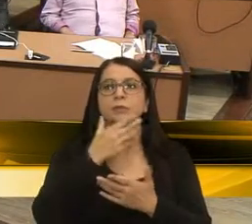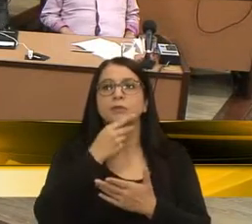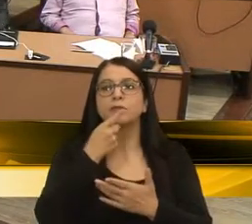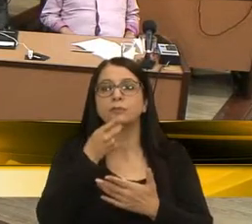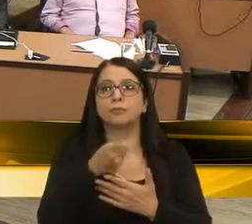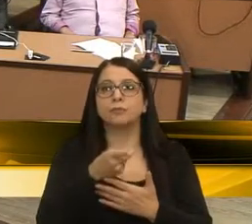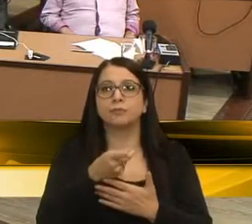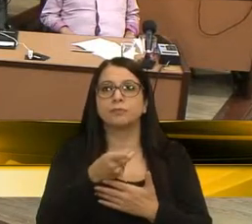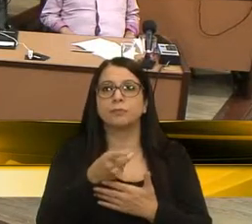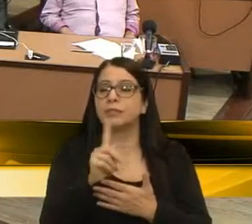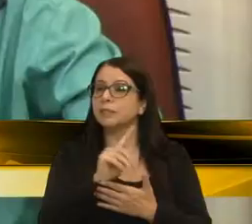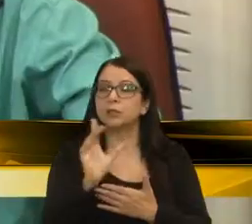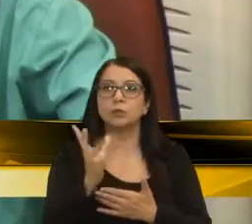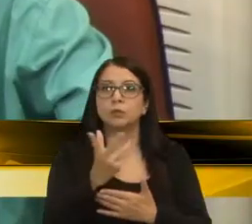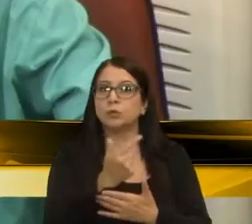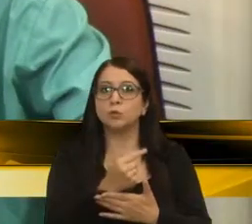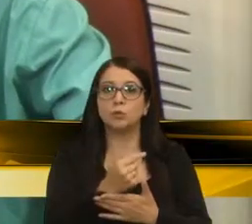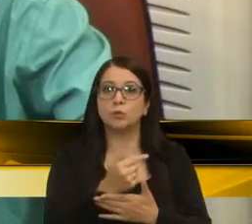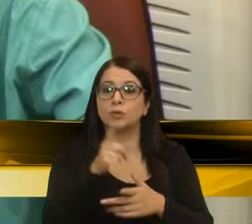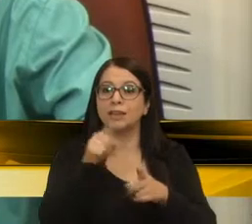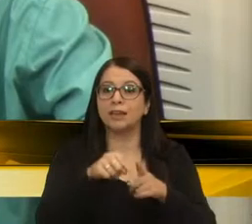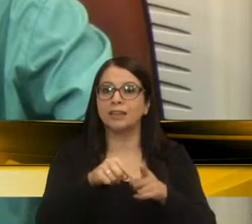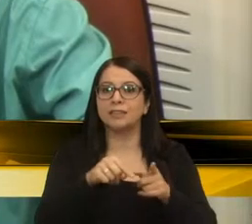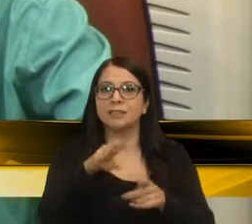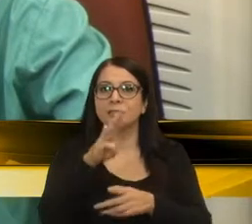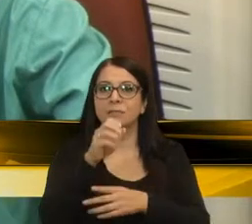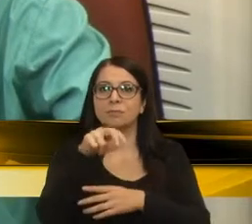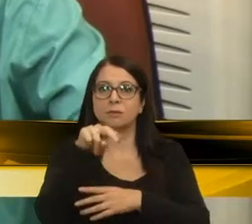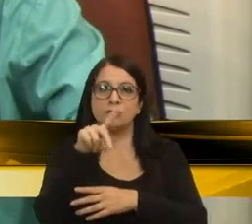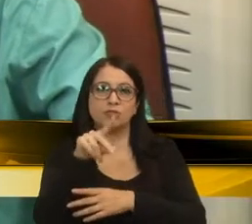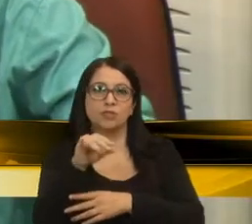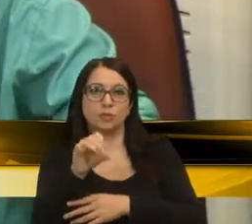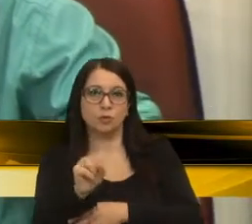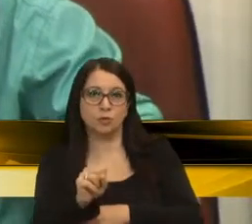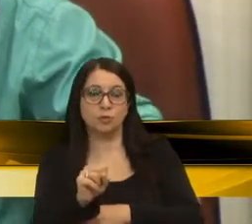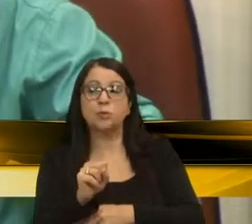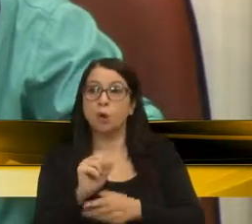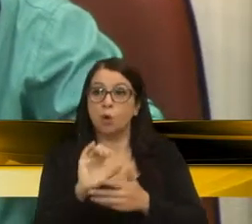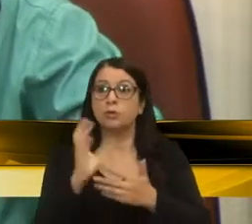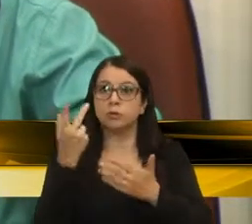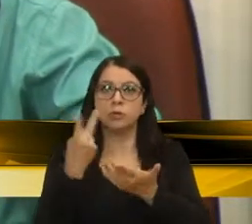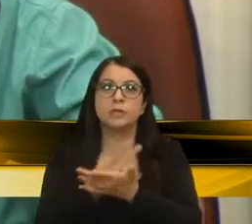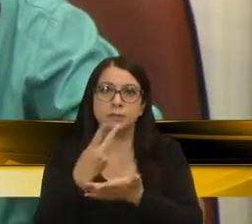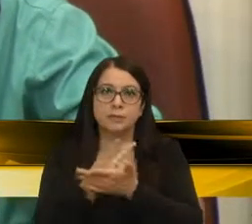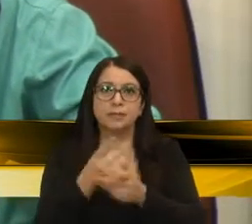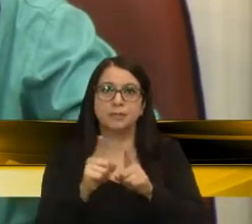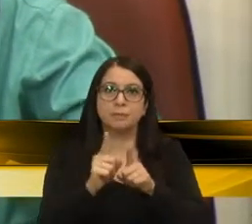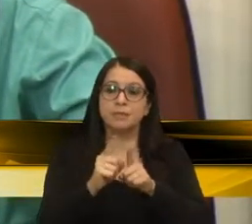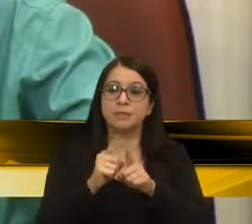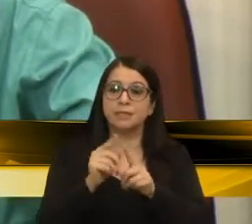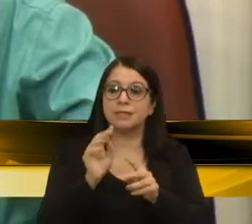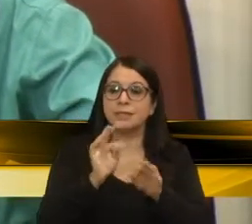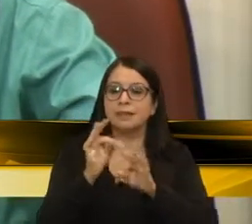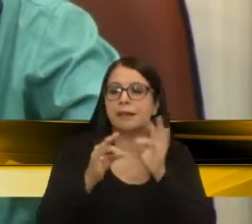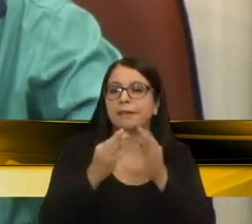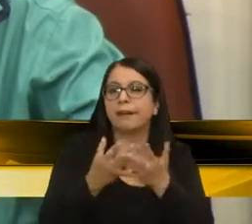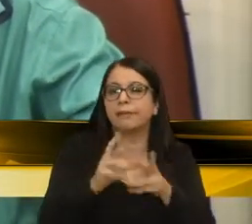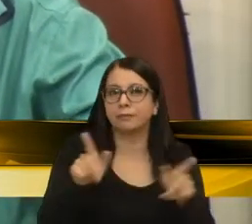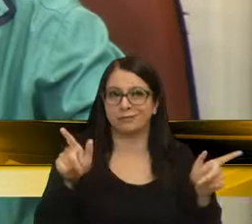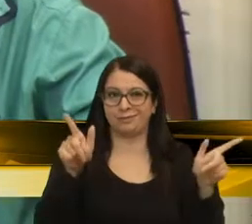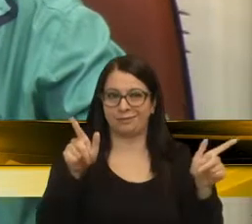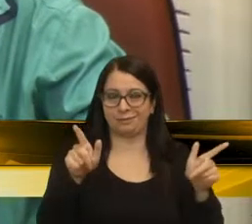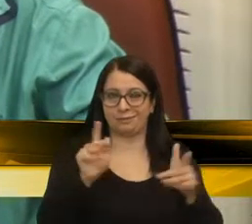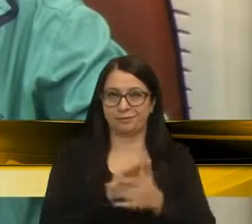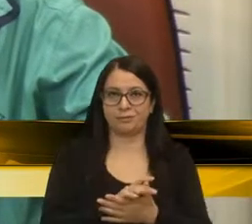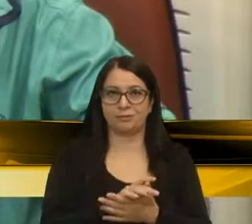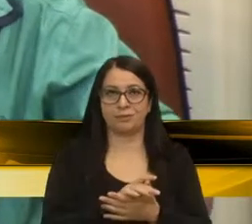falou assim, que nem todos que estão lá são bandidos, cometer um erro, claro, tem que pagar pela sua pena, mas tem que ser tratado diferente, tem que tratado diferente.